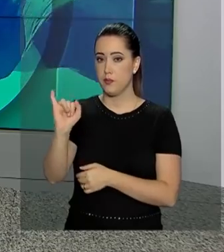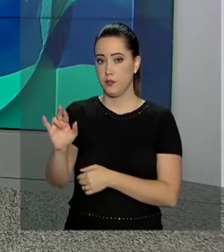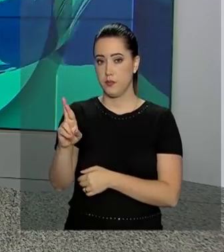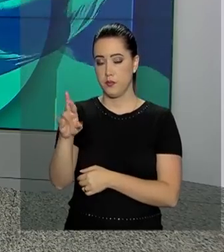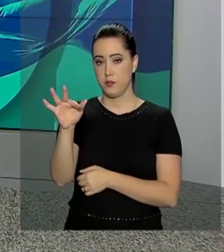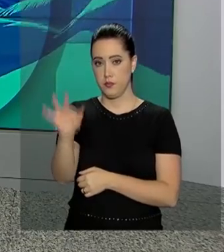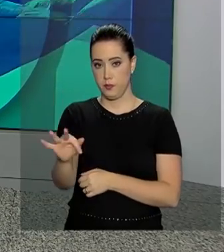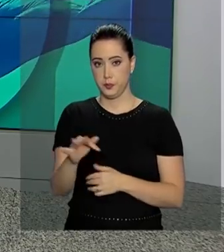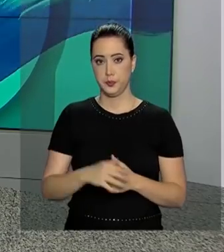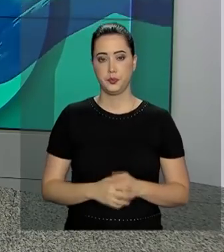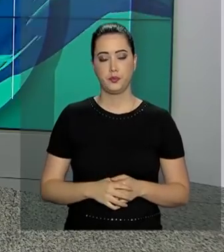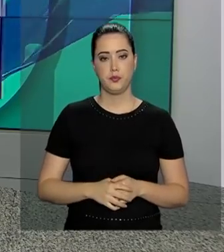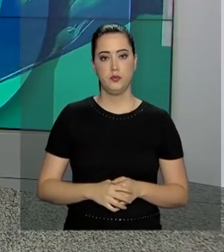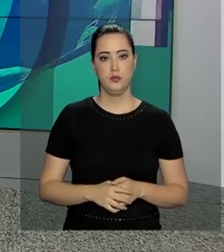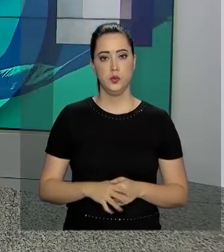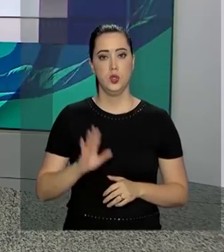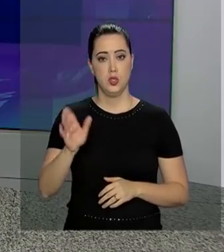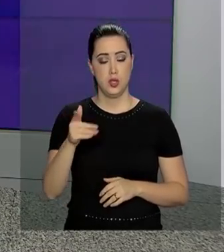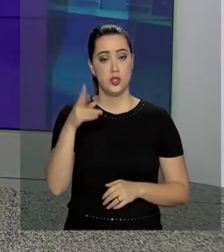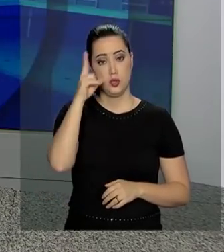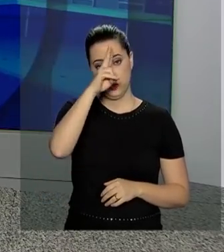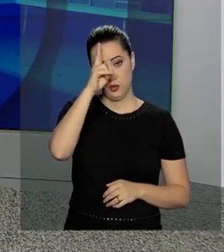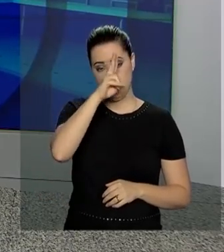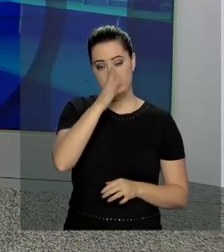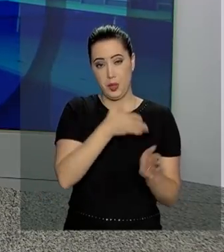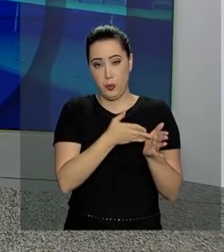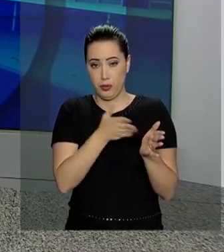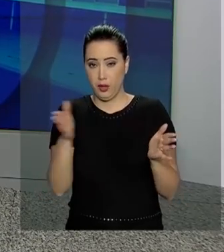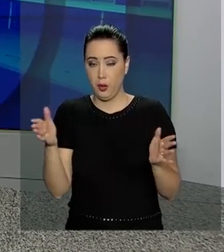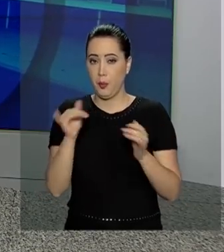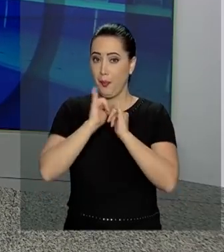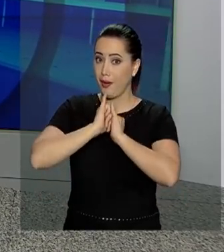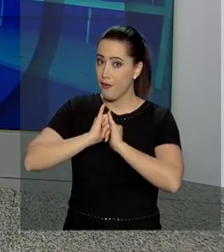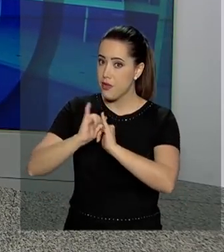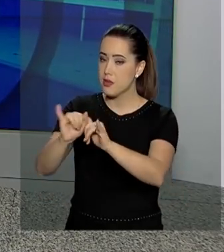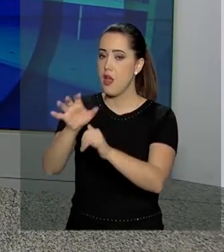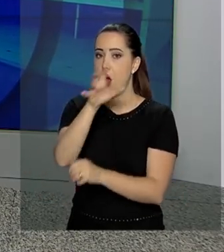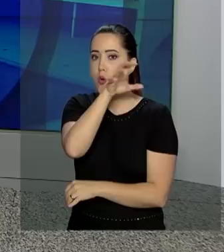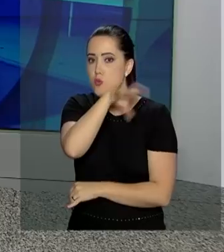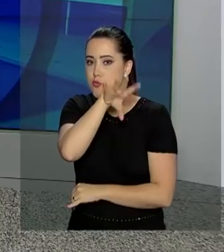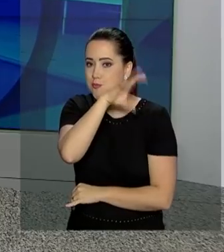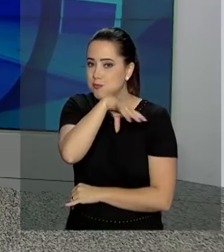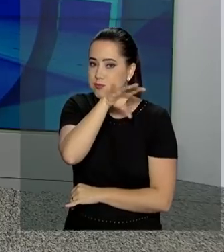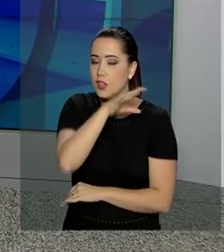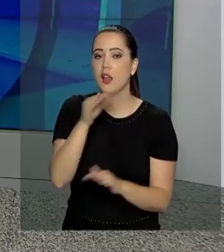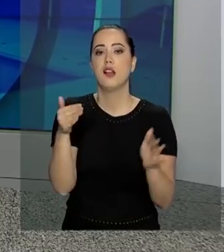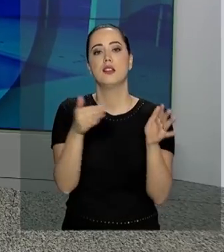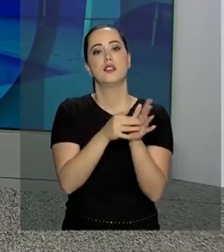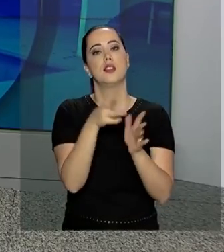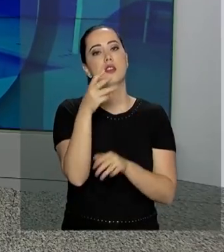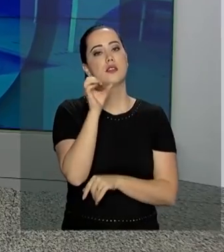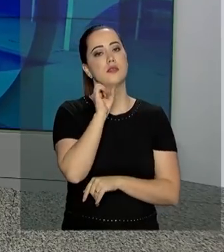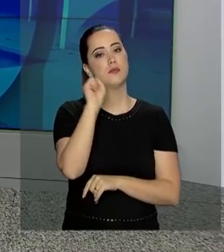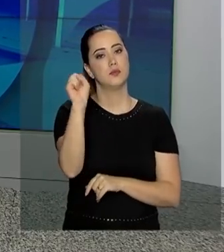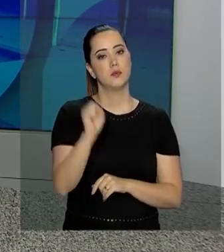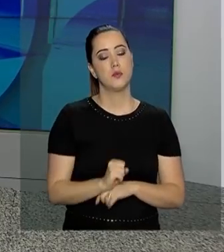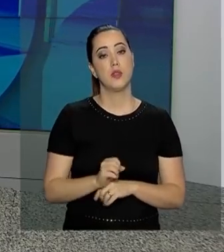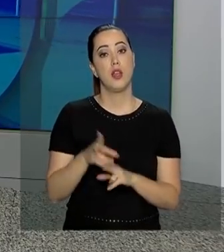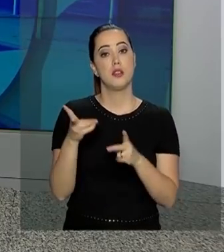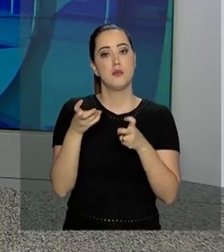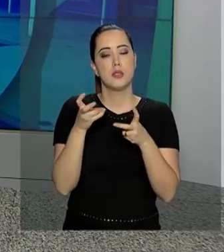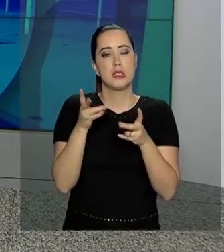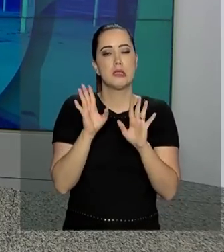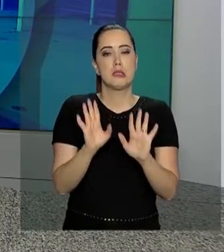enviadas para a Receita Federal. A gente lembra que o prazo para prestar contas com o Leão vai até 30 de abril. A